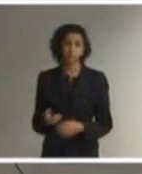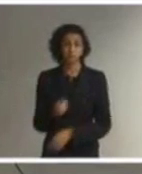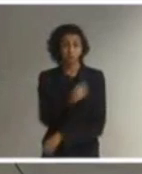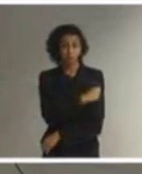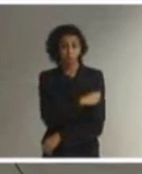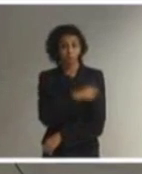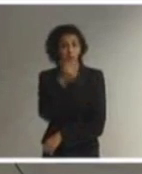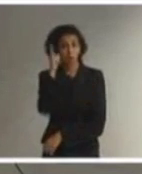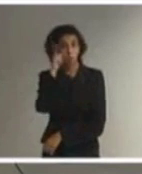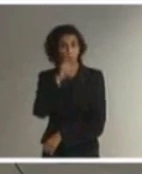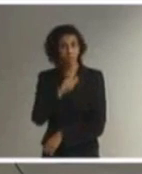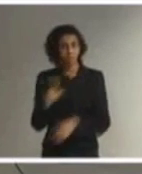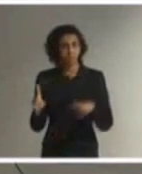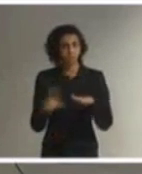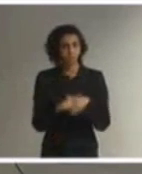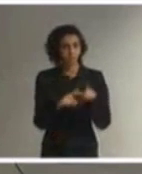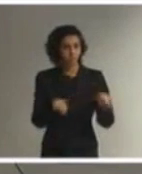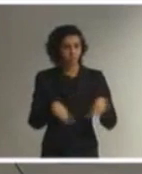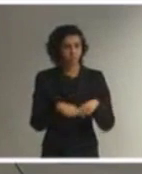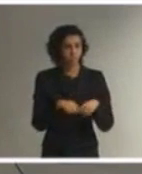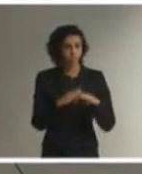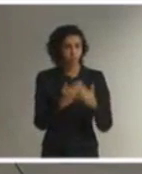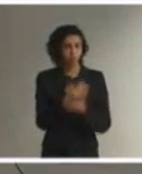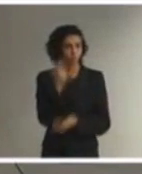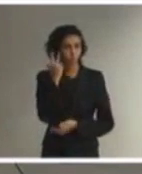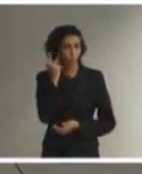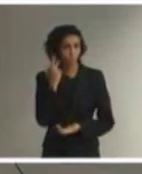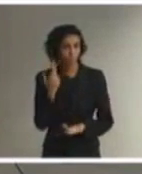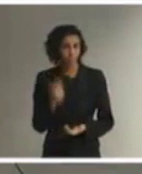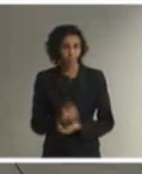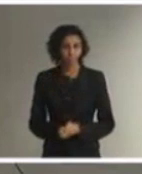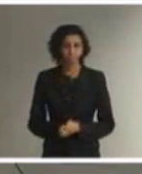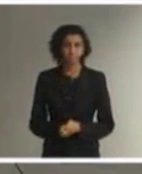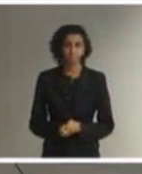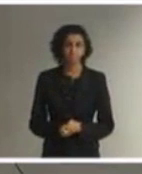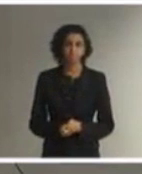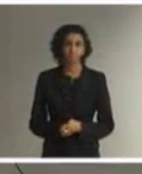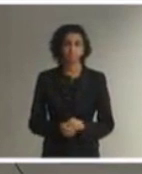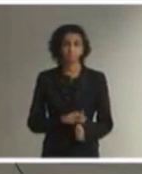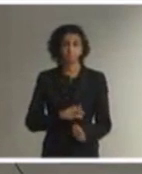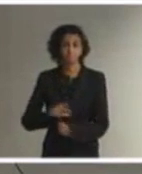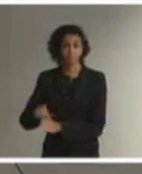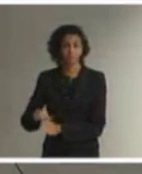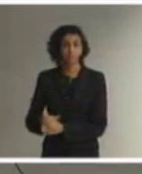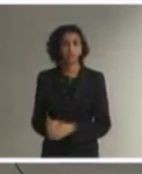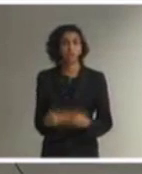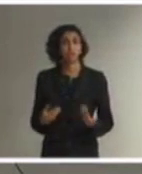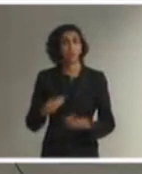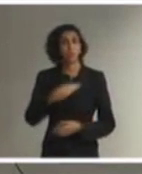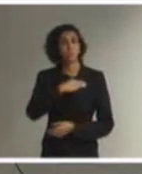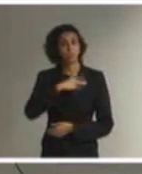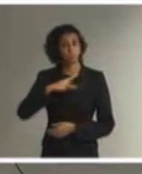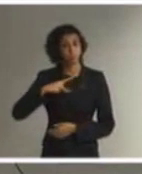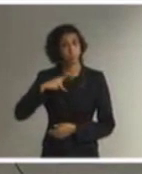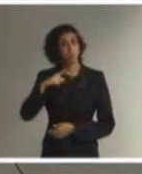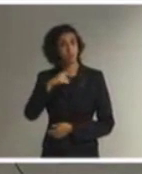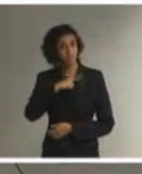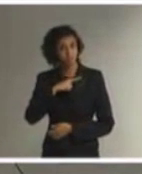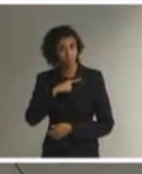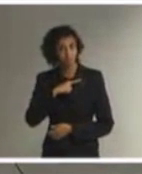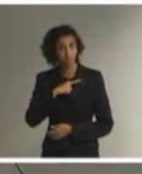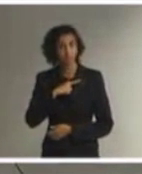esteja dentro da classe regular comum. O Ministério Público, então, tem nas suas unidades